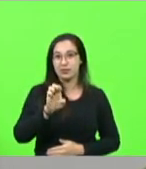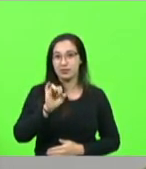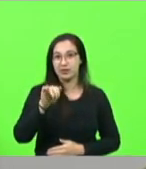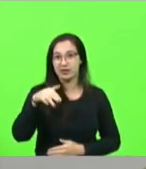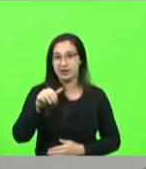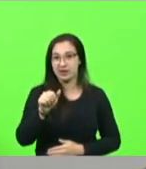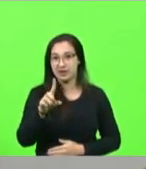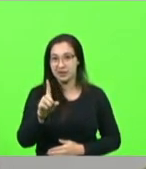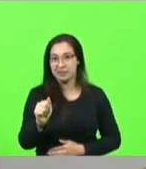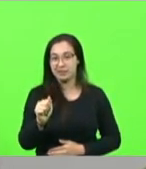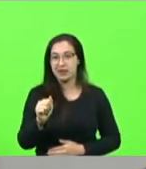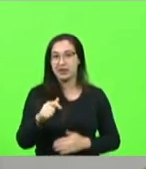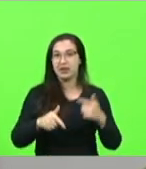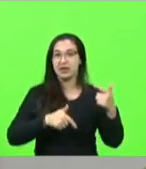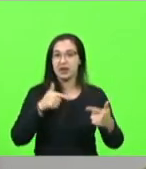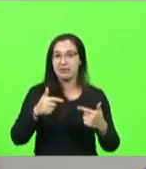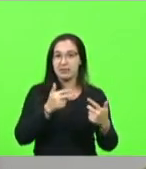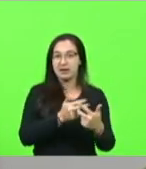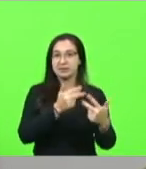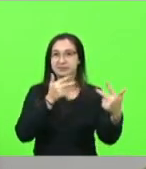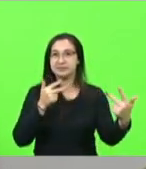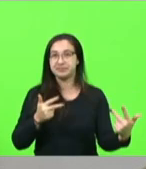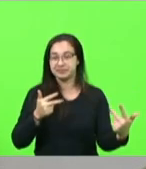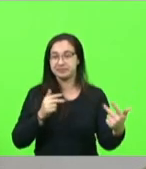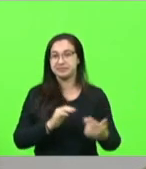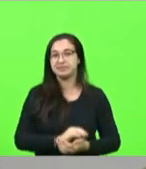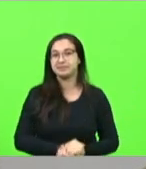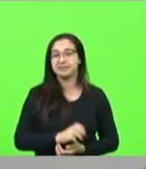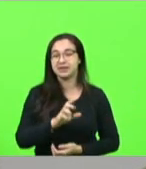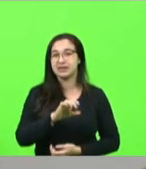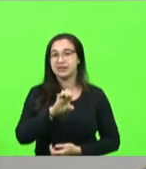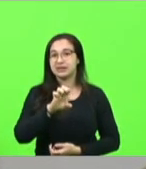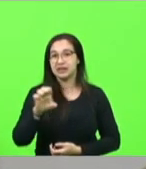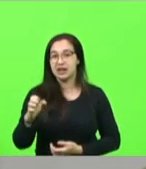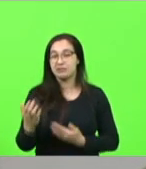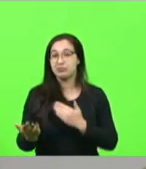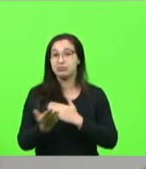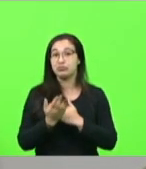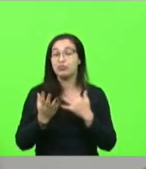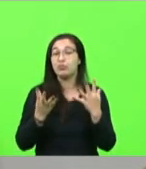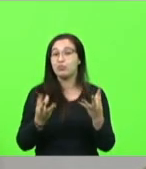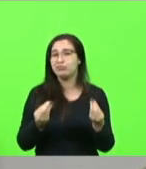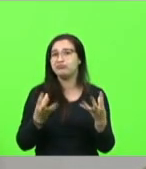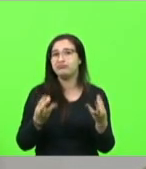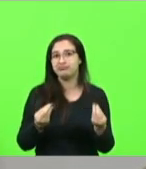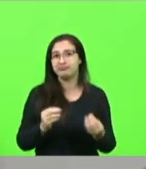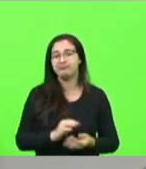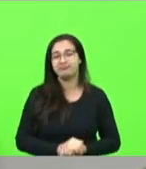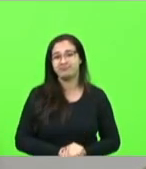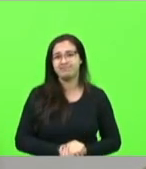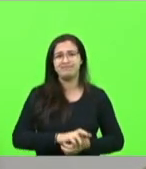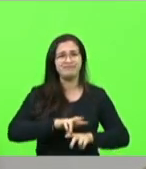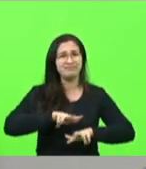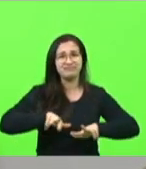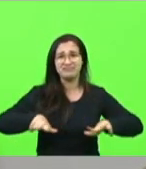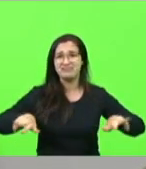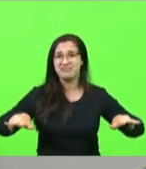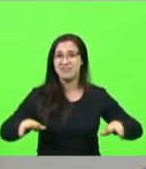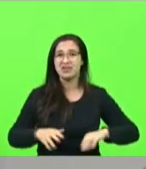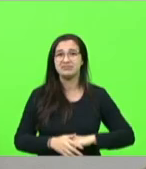eu trabalho em home office, o CIE me ajudou muito em várias formas